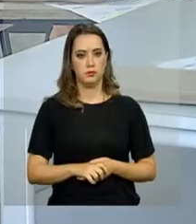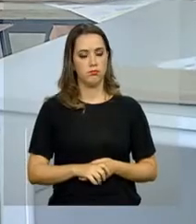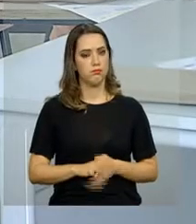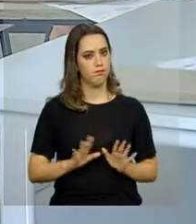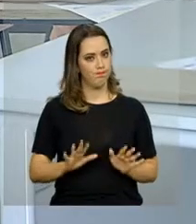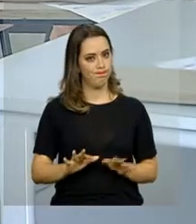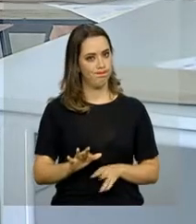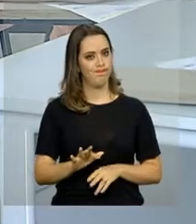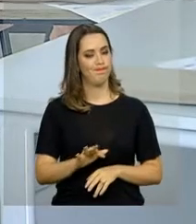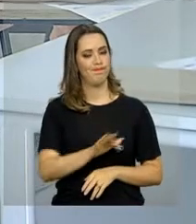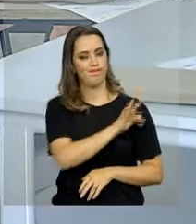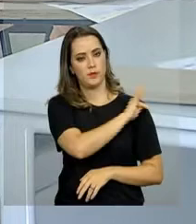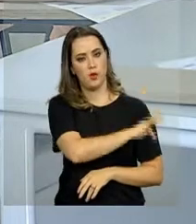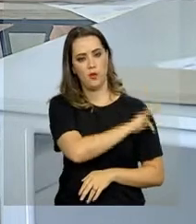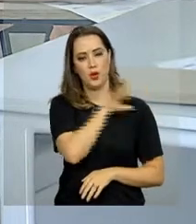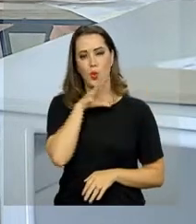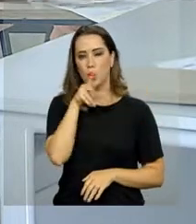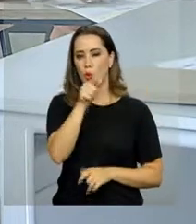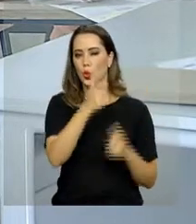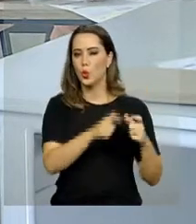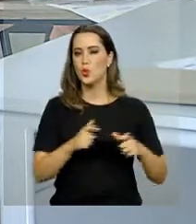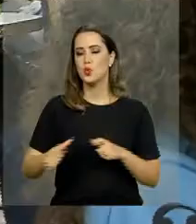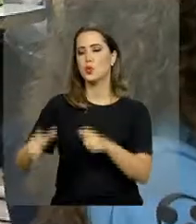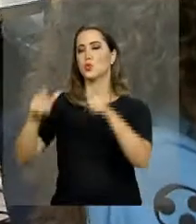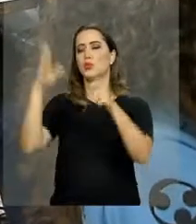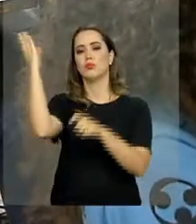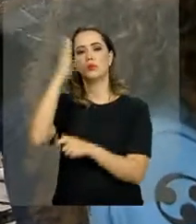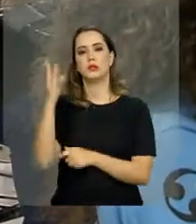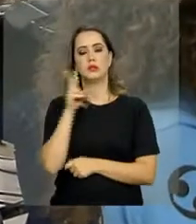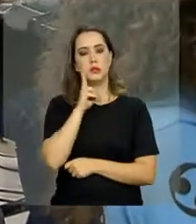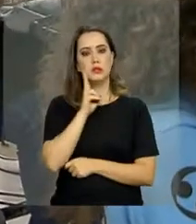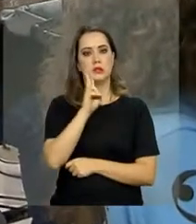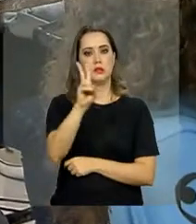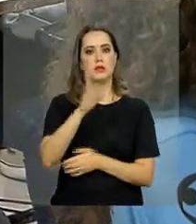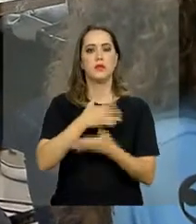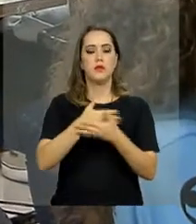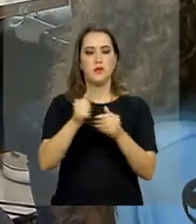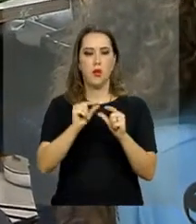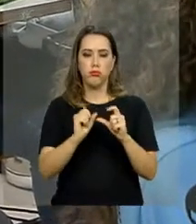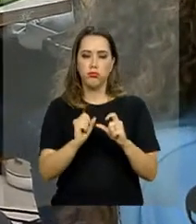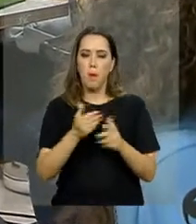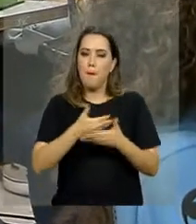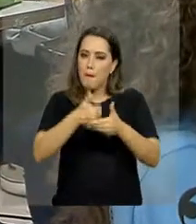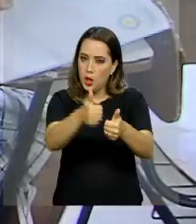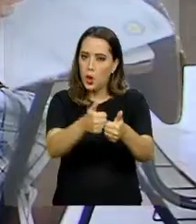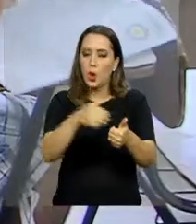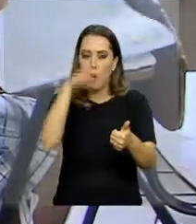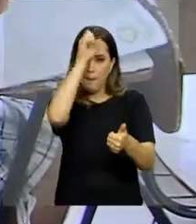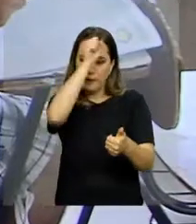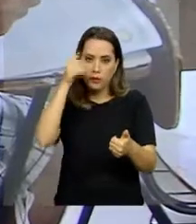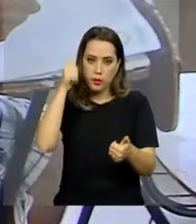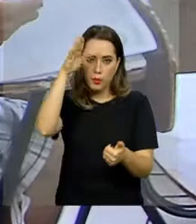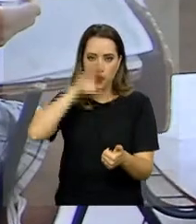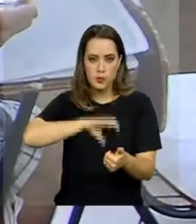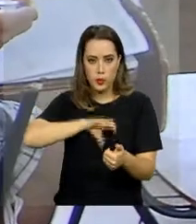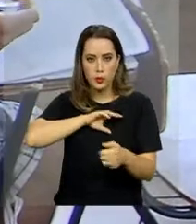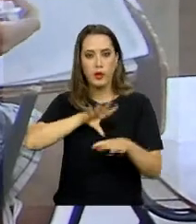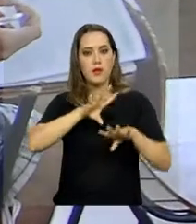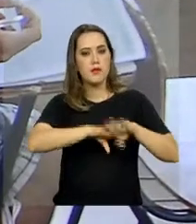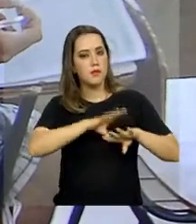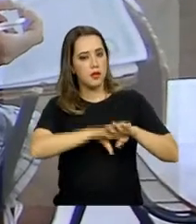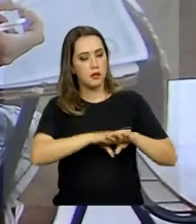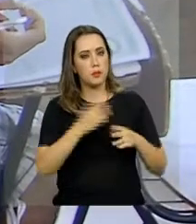no ensino fundamental, em todas as unidades da federação, foi registrada uma melhora no aprendizado do português e da matemática.